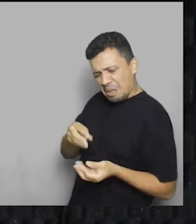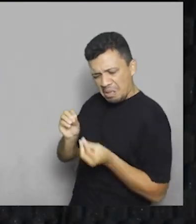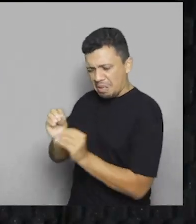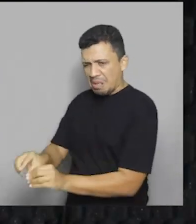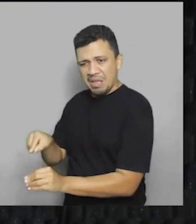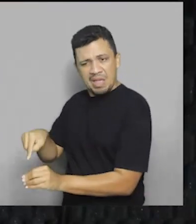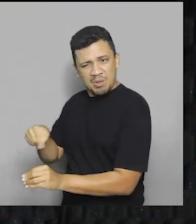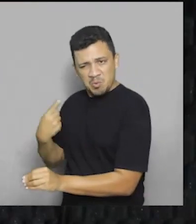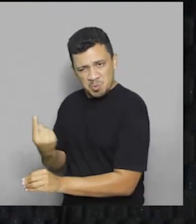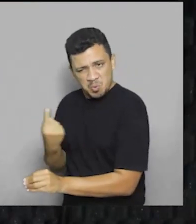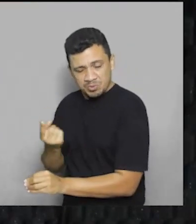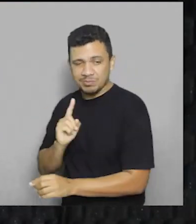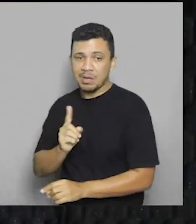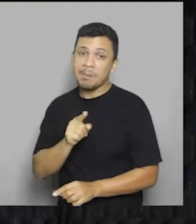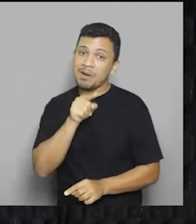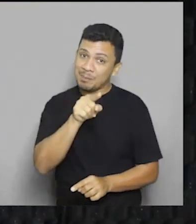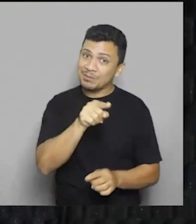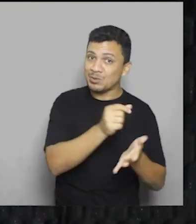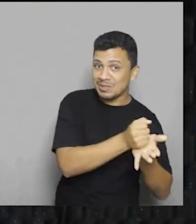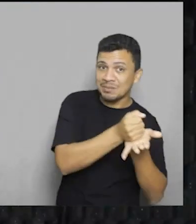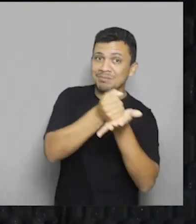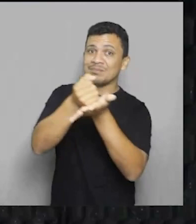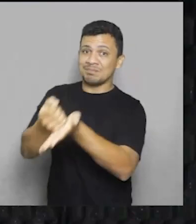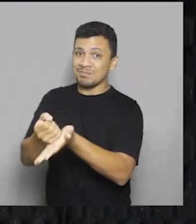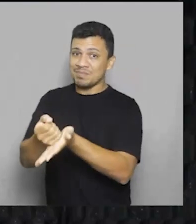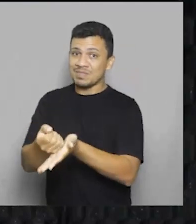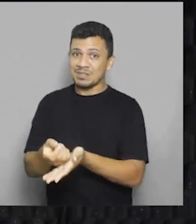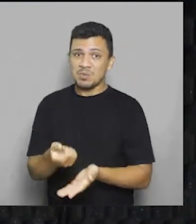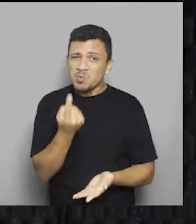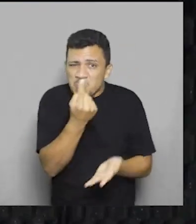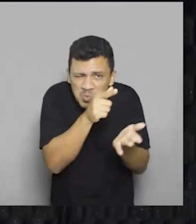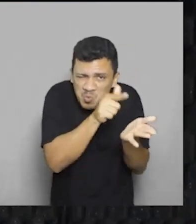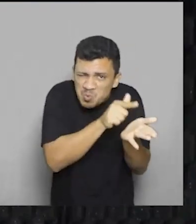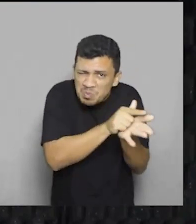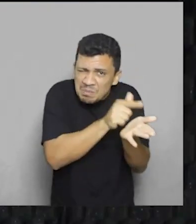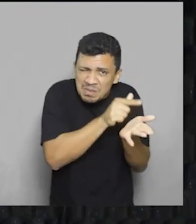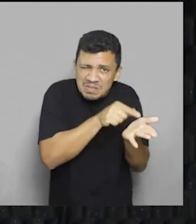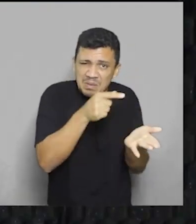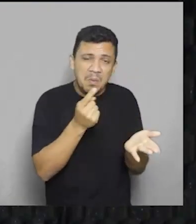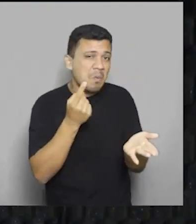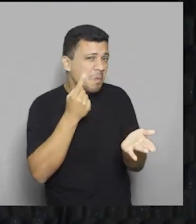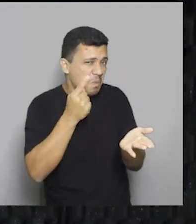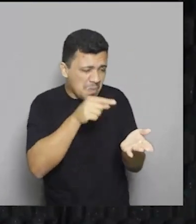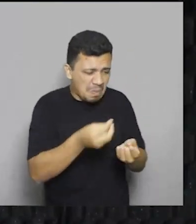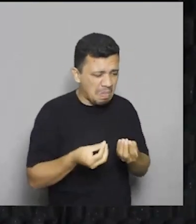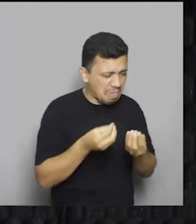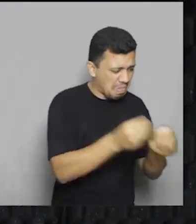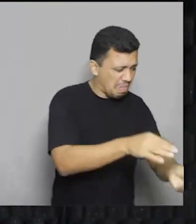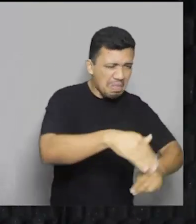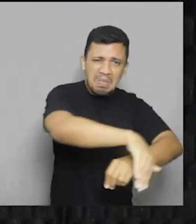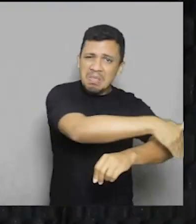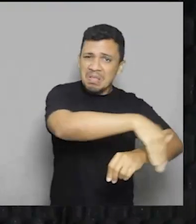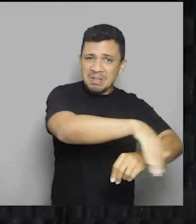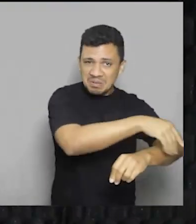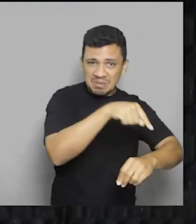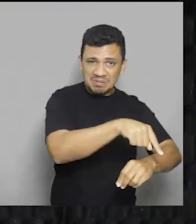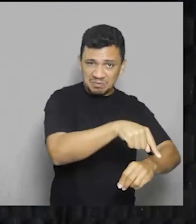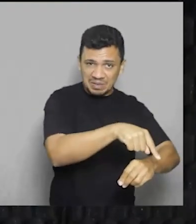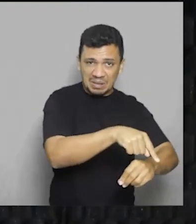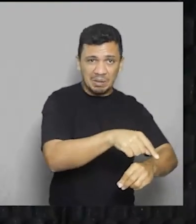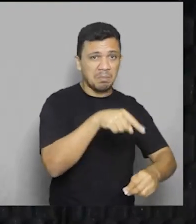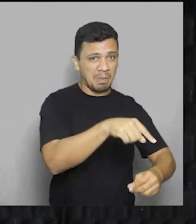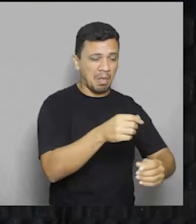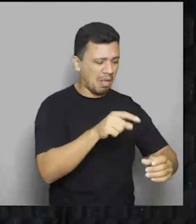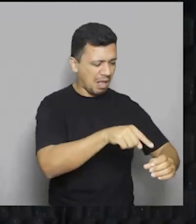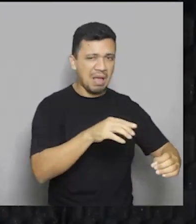lixo do planeta, mas você contribui, né, para piorar a situação. Se um papelzinho de bombom você colocar na rua, vai encher, vai entupir o